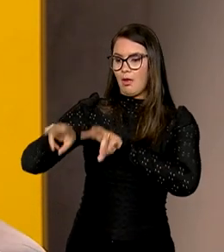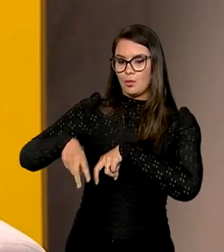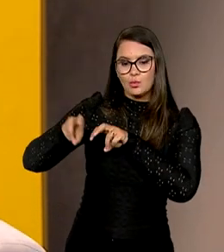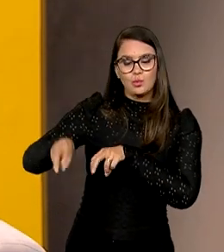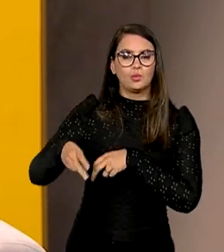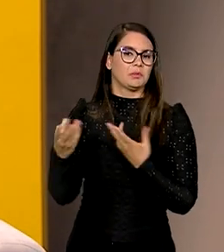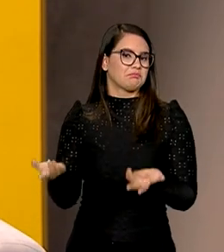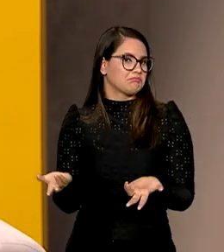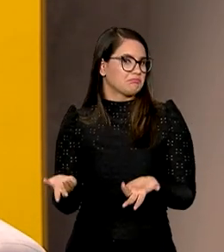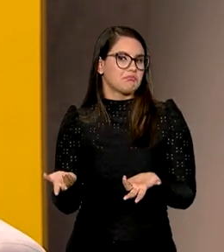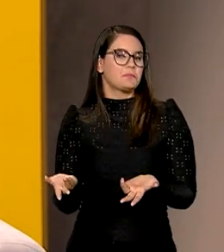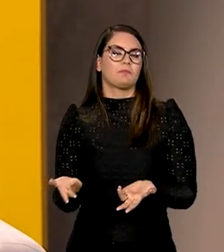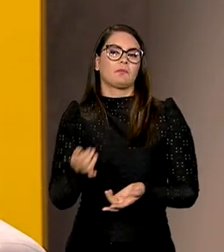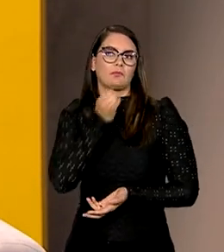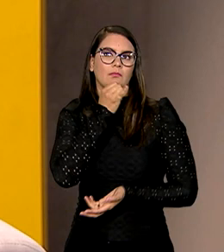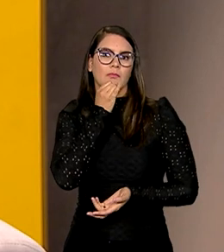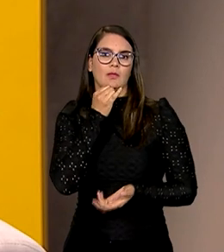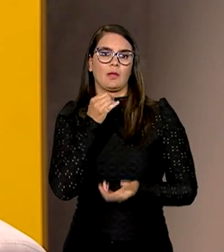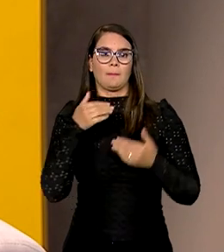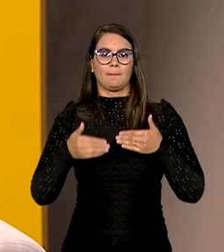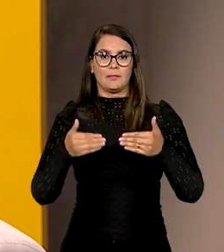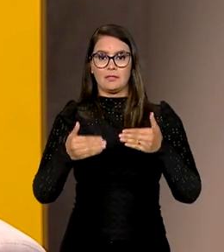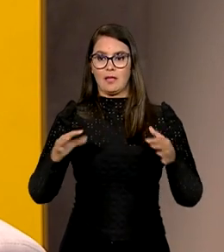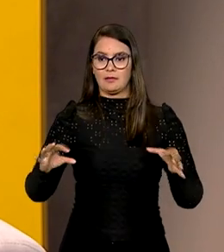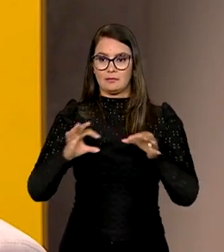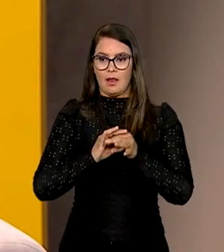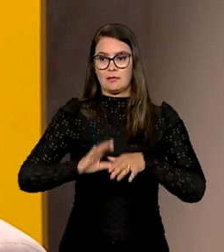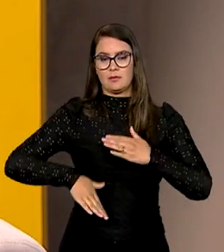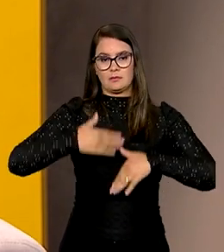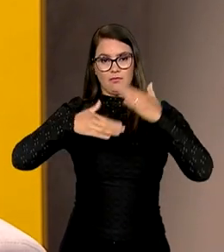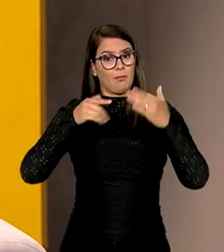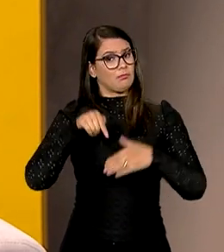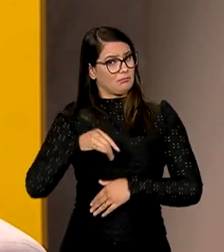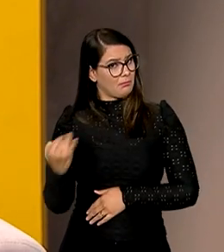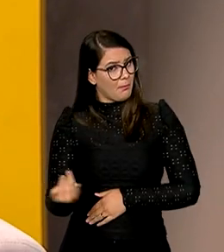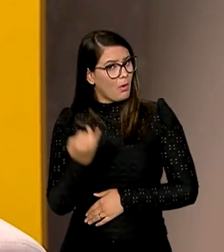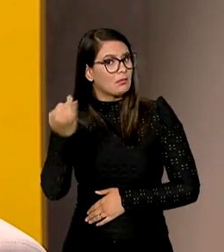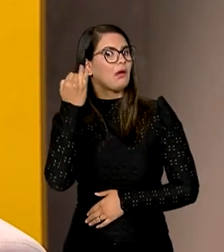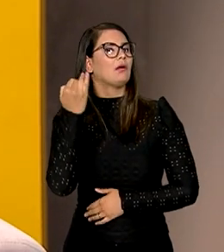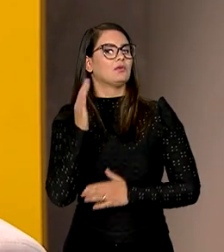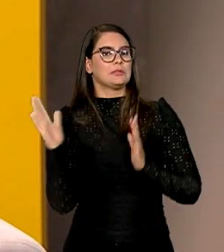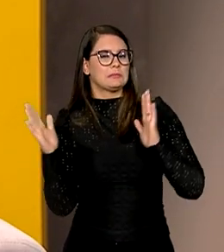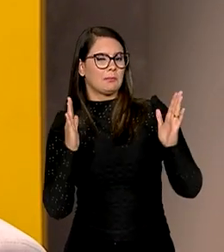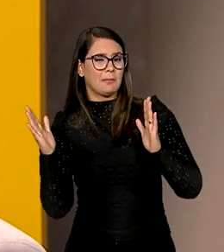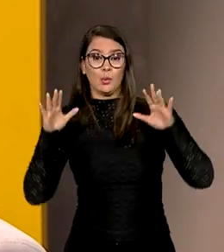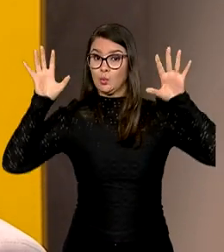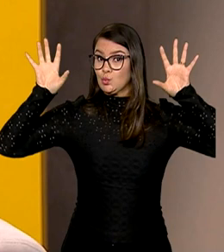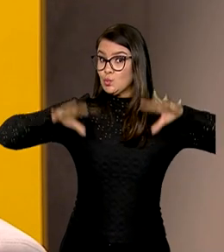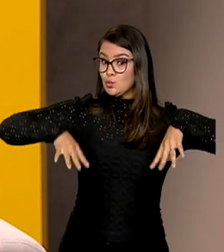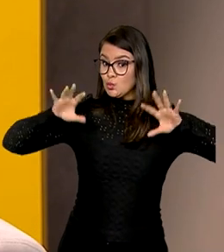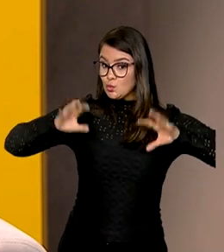Ministério, por exemplo, da integração e desenvolvimento, que é um ministério muito importante, ainda mais nesse período de chuvas,